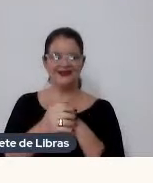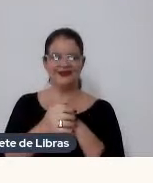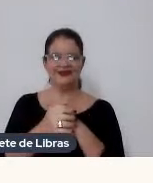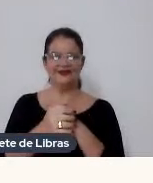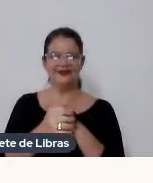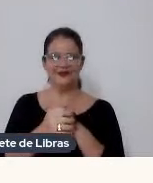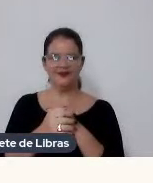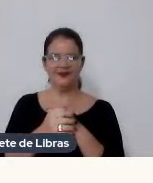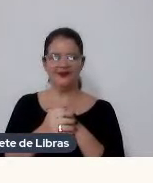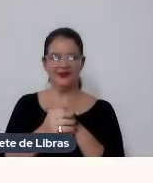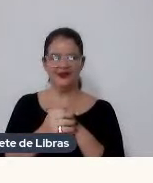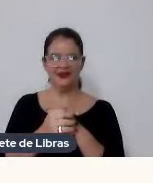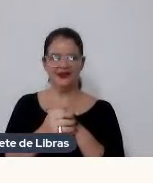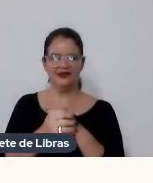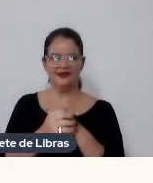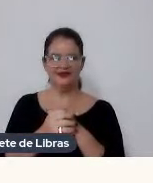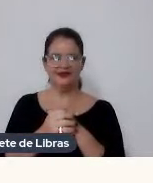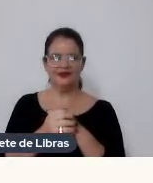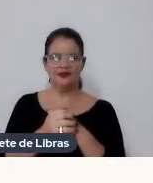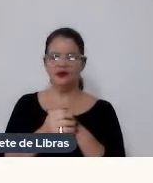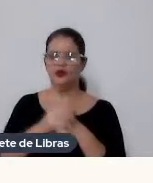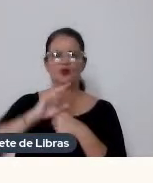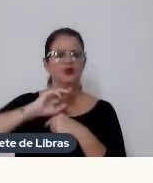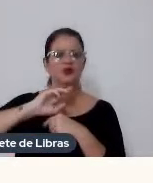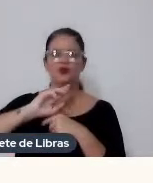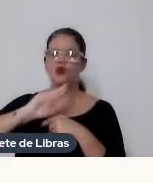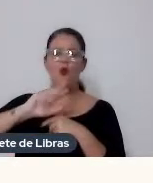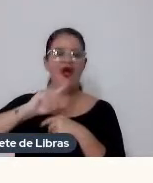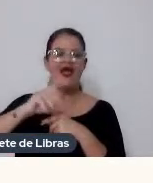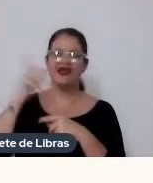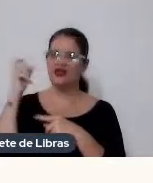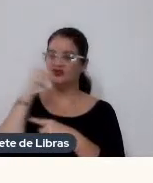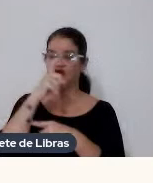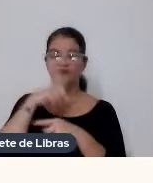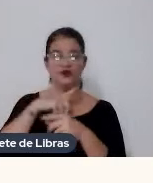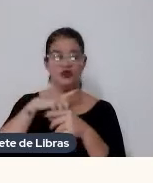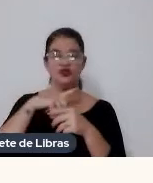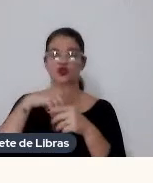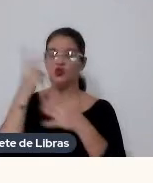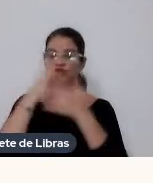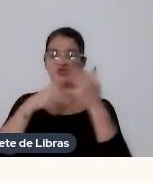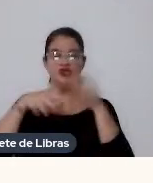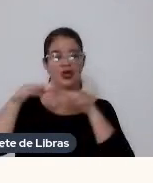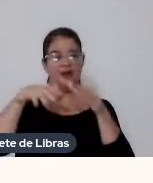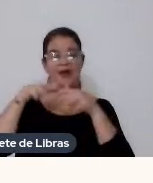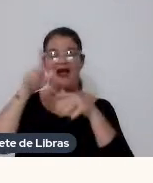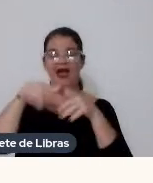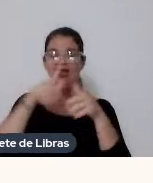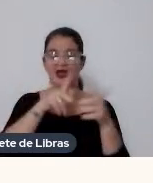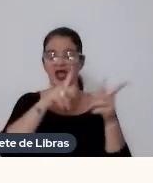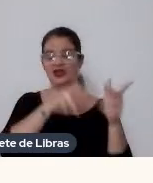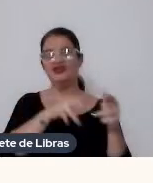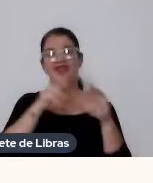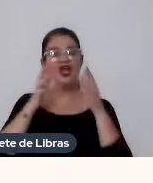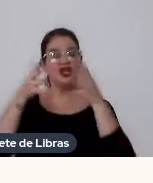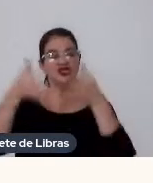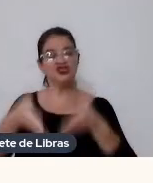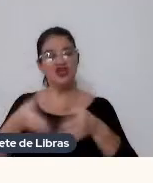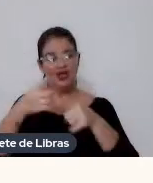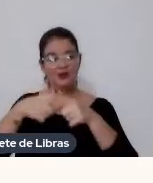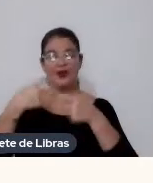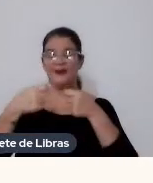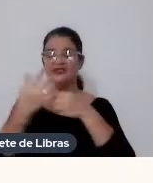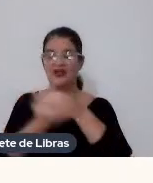Desses giros, né Não era muito difícil de animar Porque era uma coisa esquemática Só era meio chato porque você tinha que animar Por